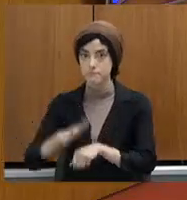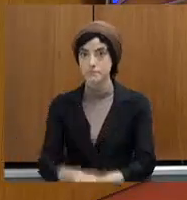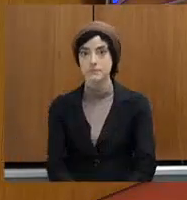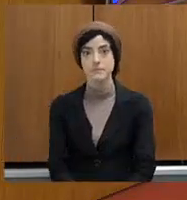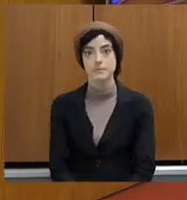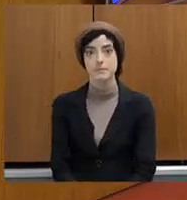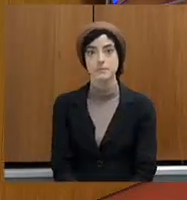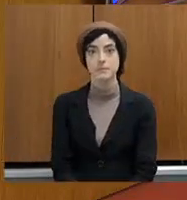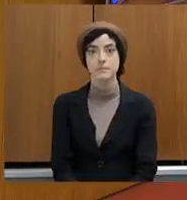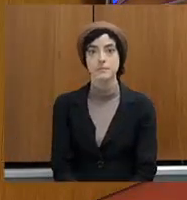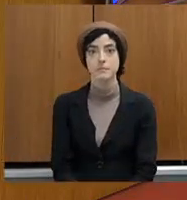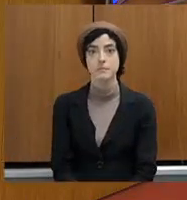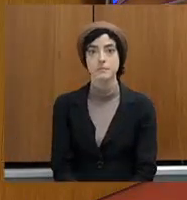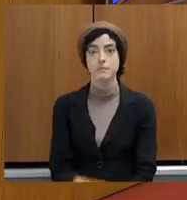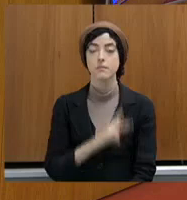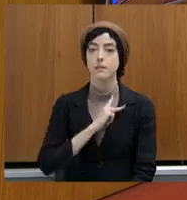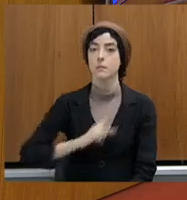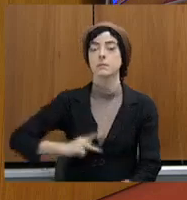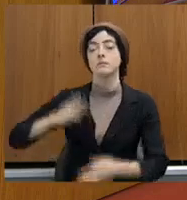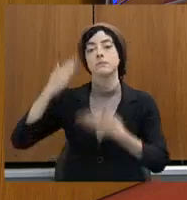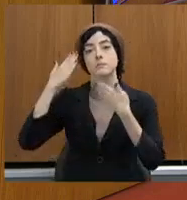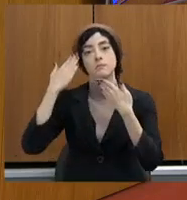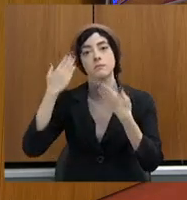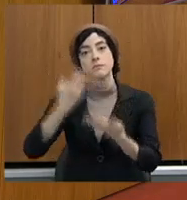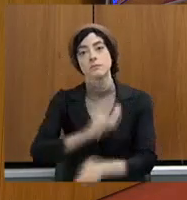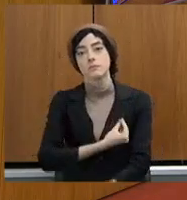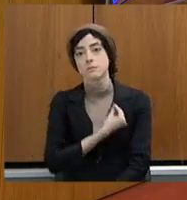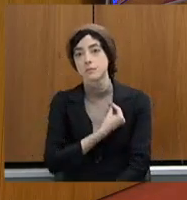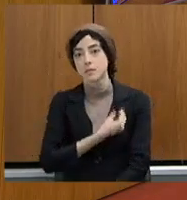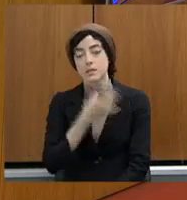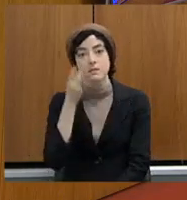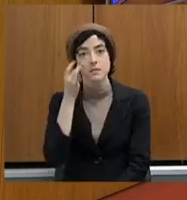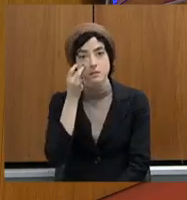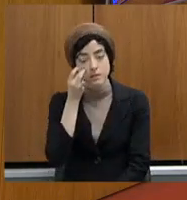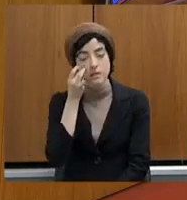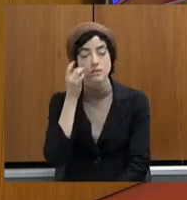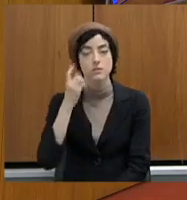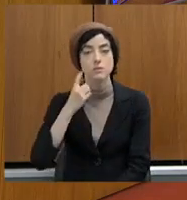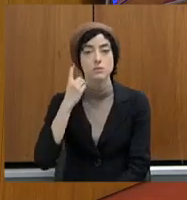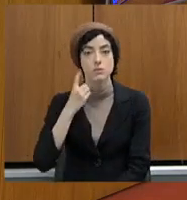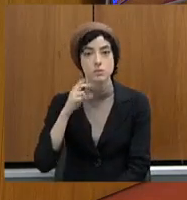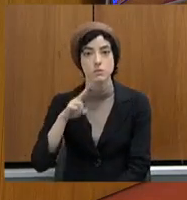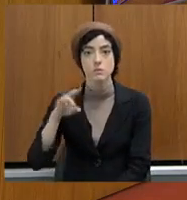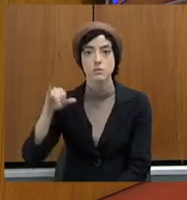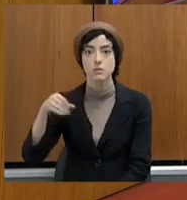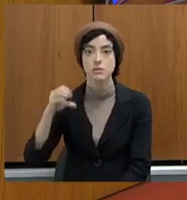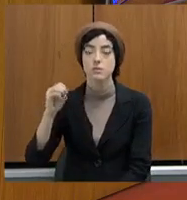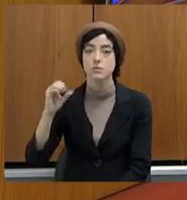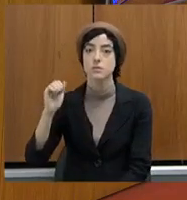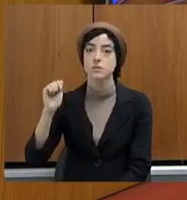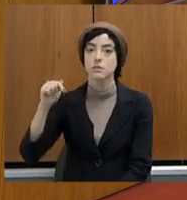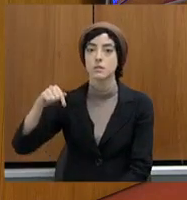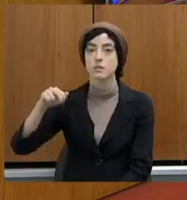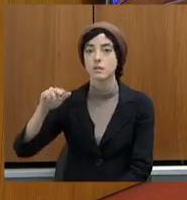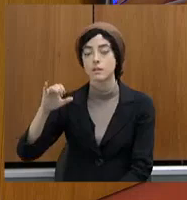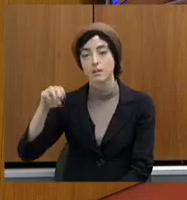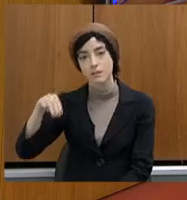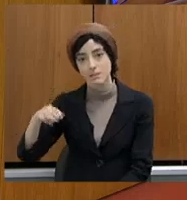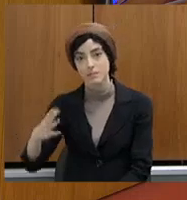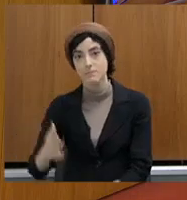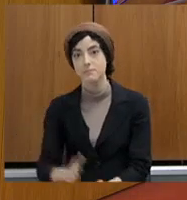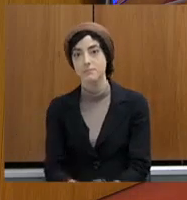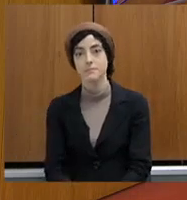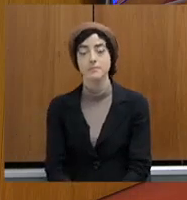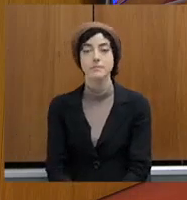A presidência novamente agradece a presença do doutor Joaquim Francisco Neto e Silva e a